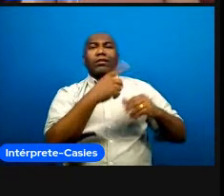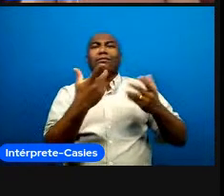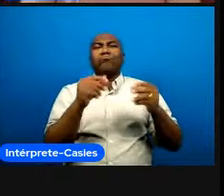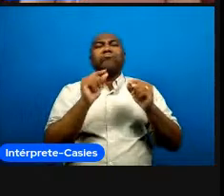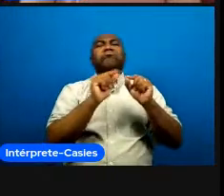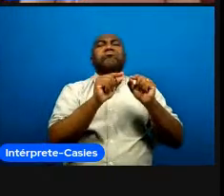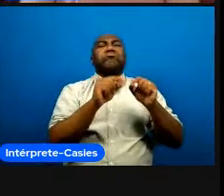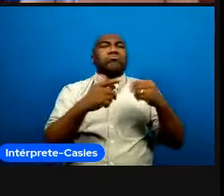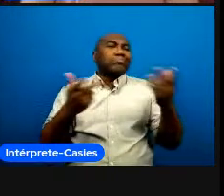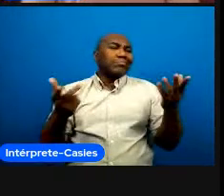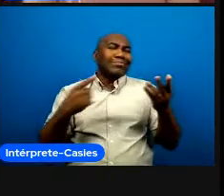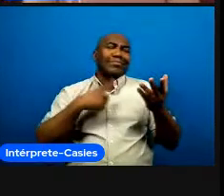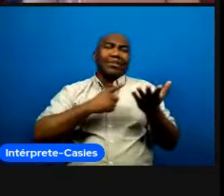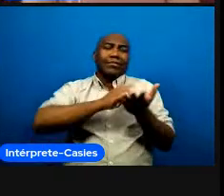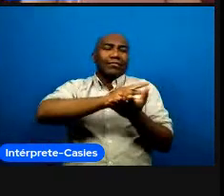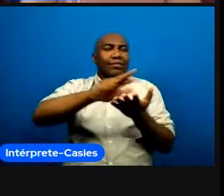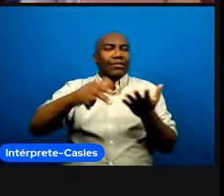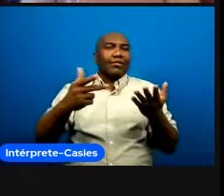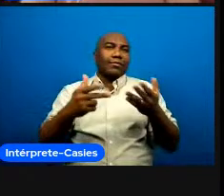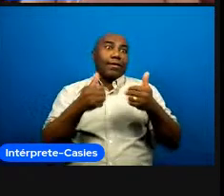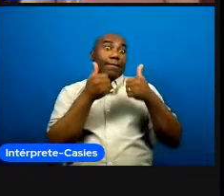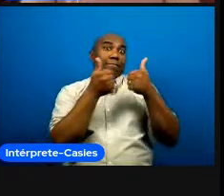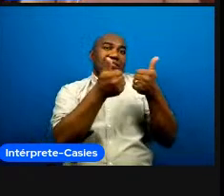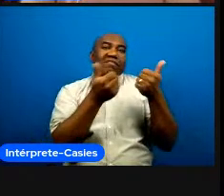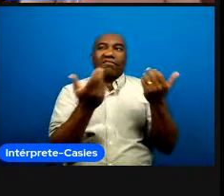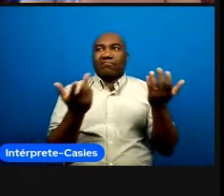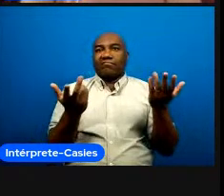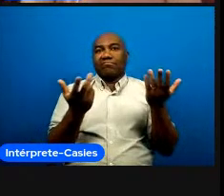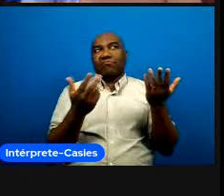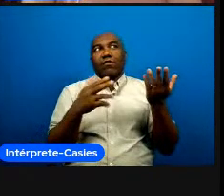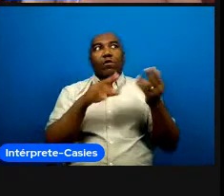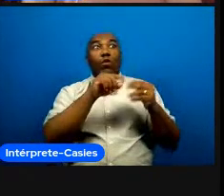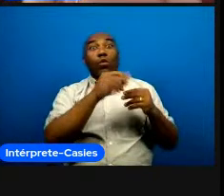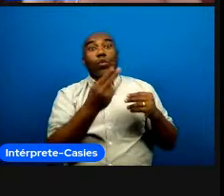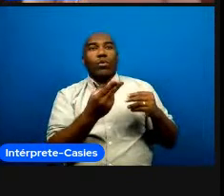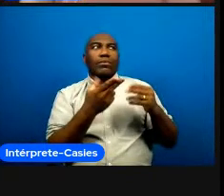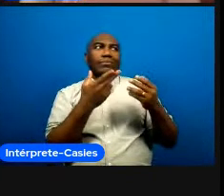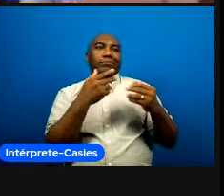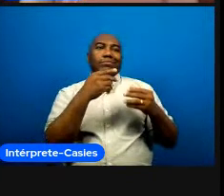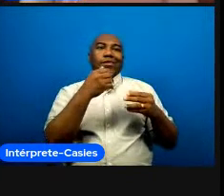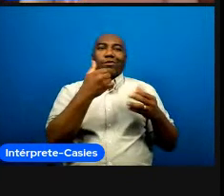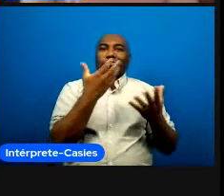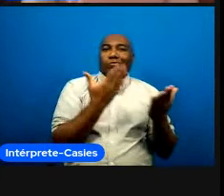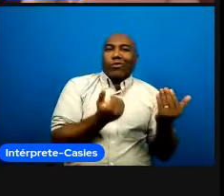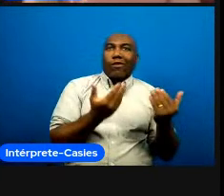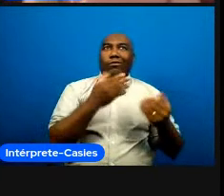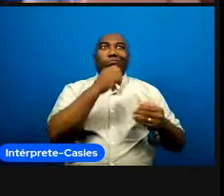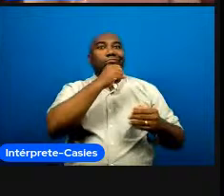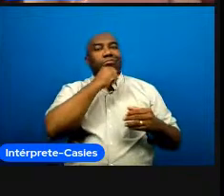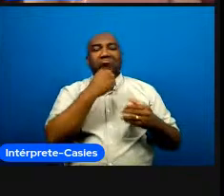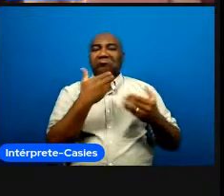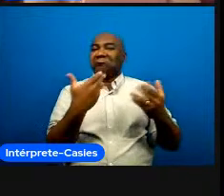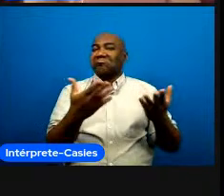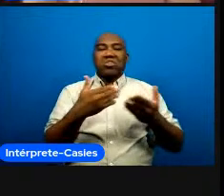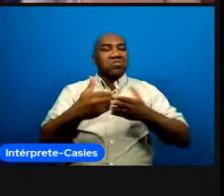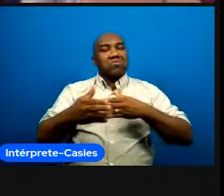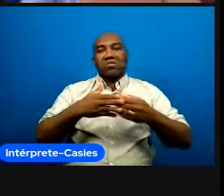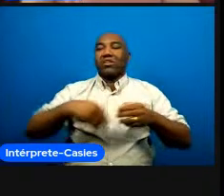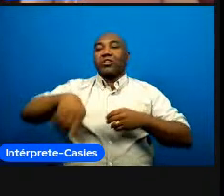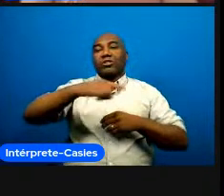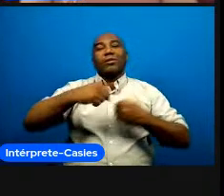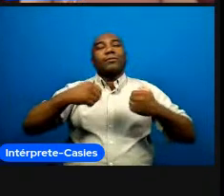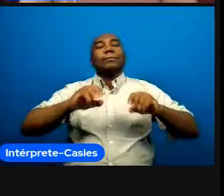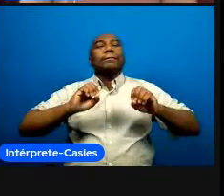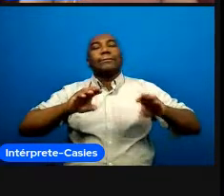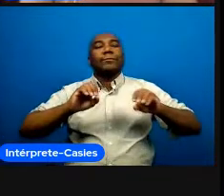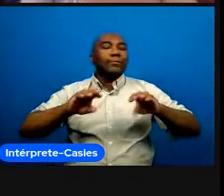em cada contexto que o esporte acontece né o mesmo ali na escola uma coisa é a gente trabalhar com os primeiros anos escolares